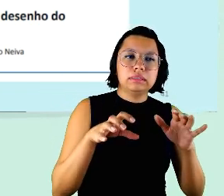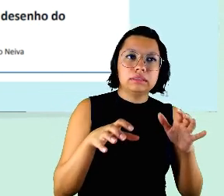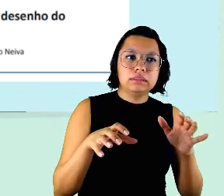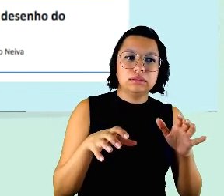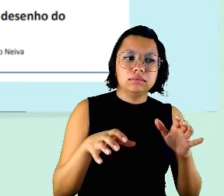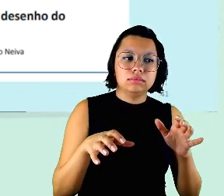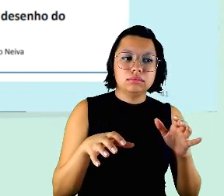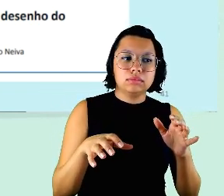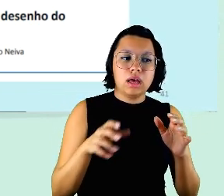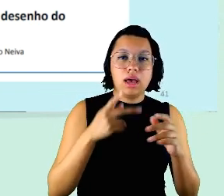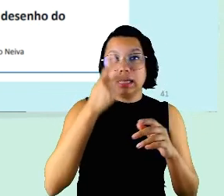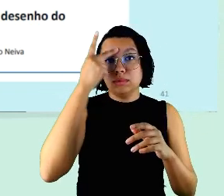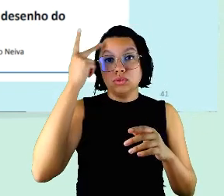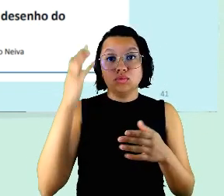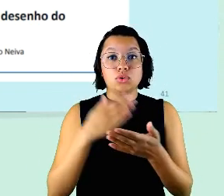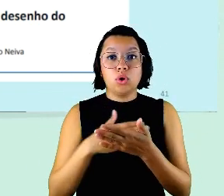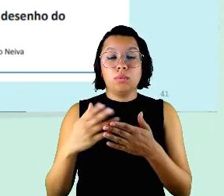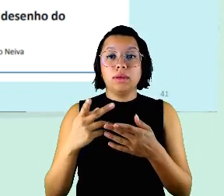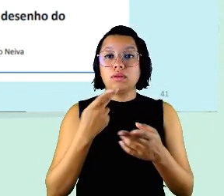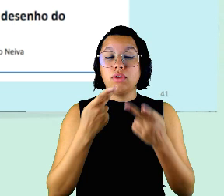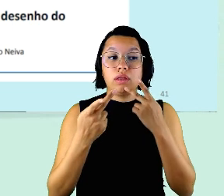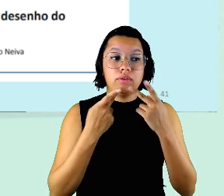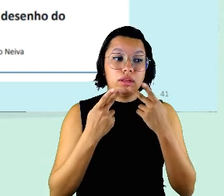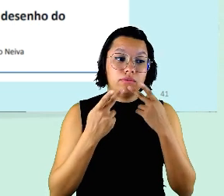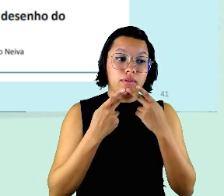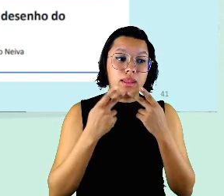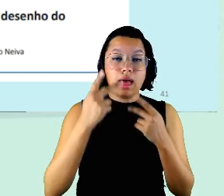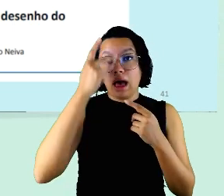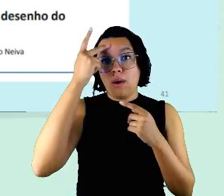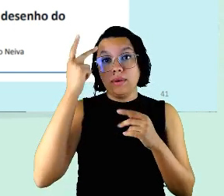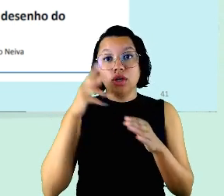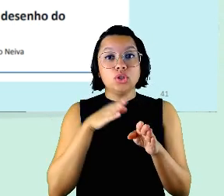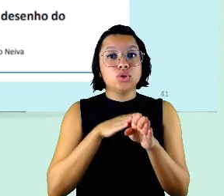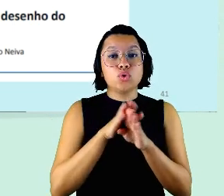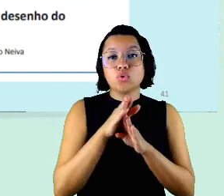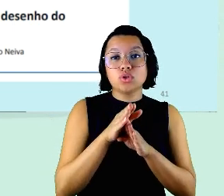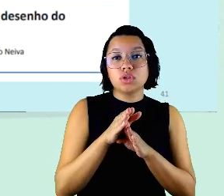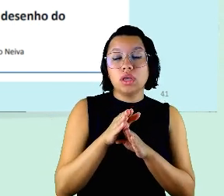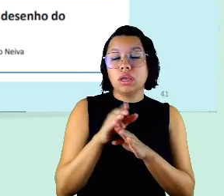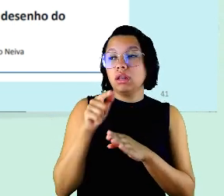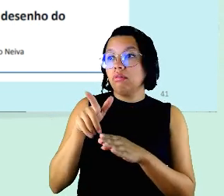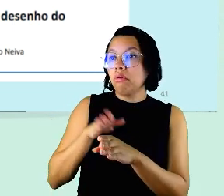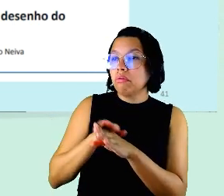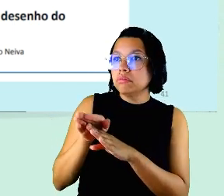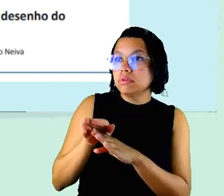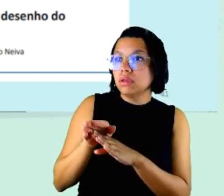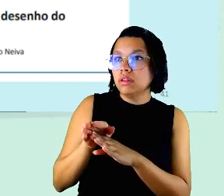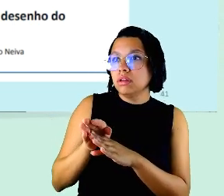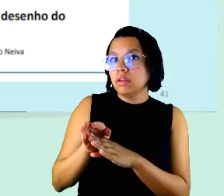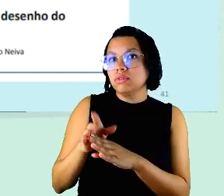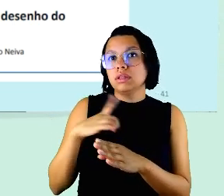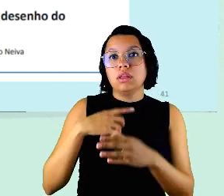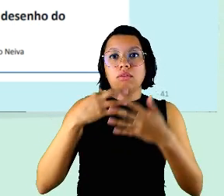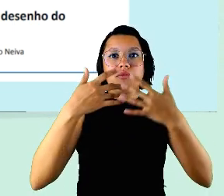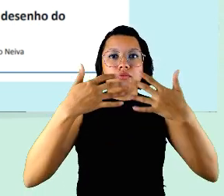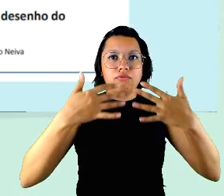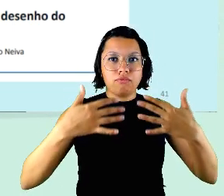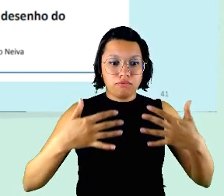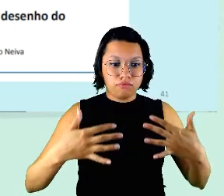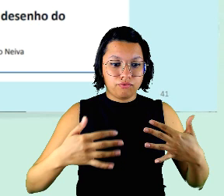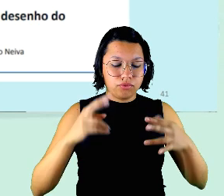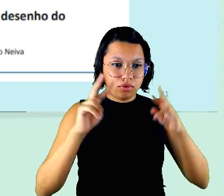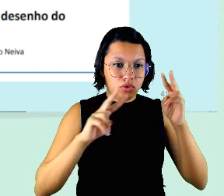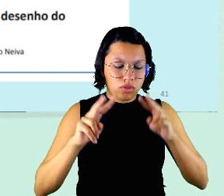as pessoas começam a comentar e ao final alguém sugere alguma coisa e outro sugere outra coisa e você tem uma lista de coisas para ler